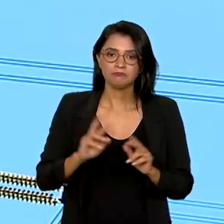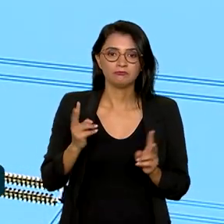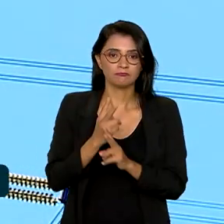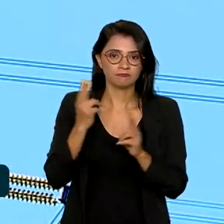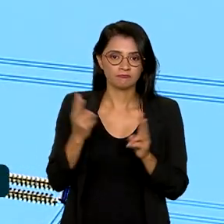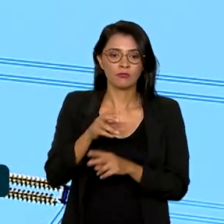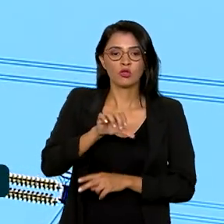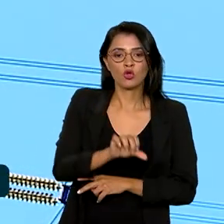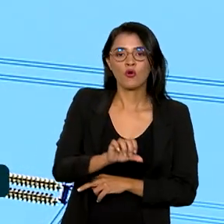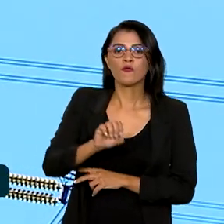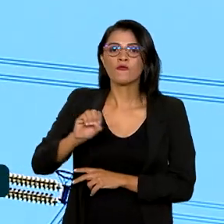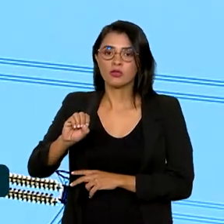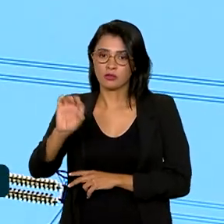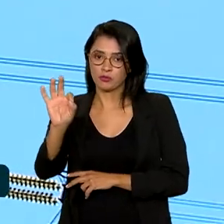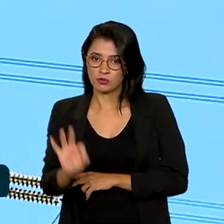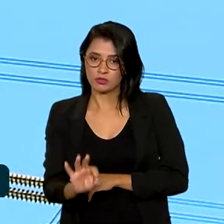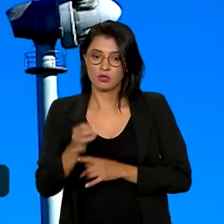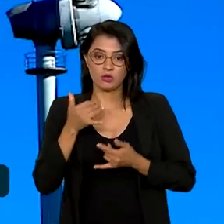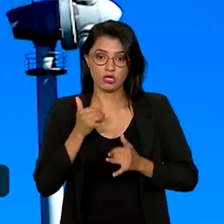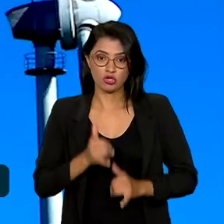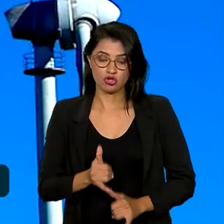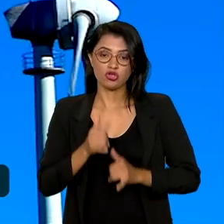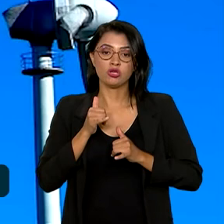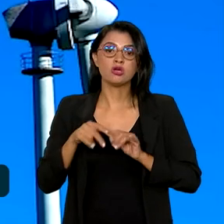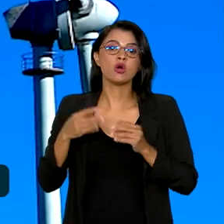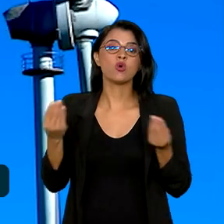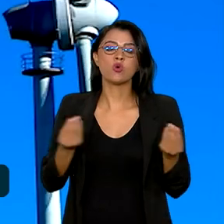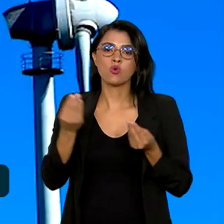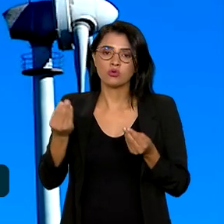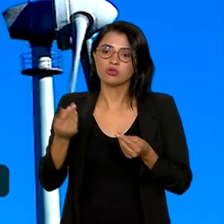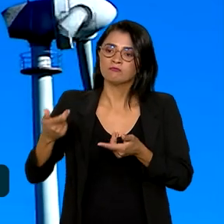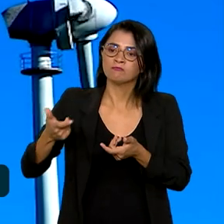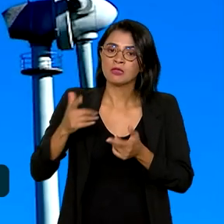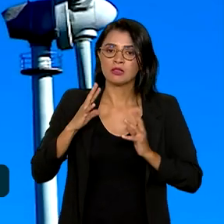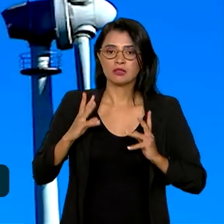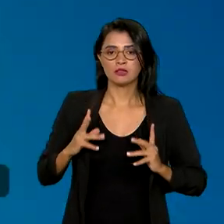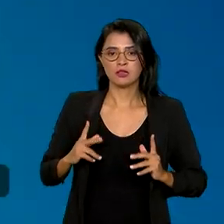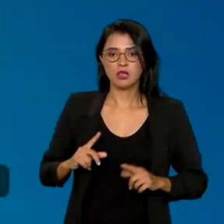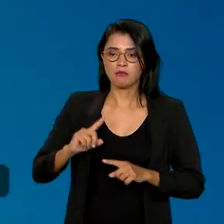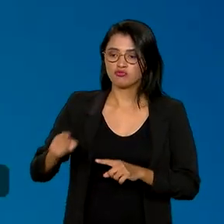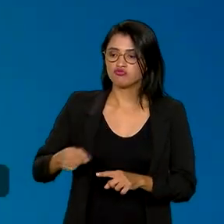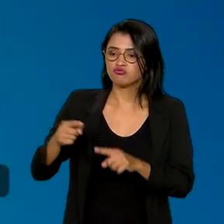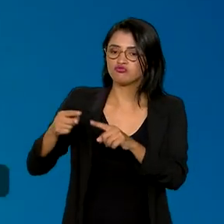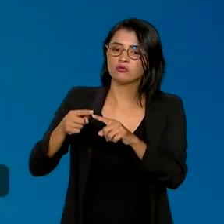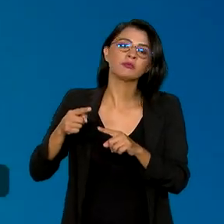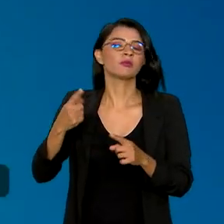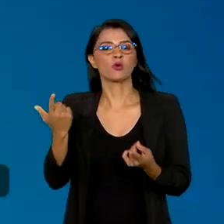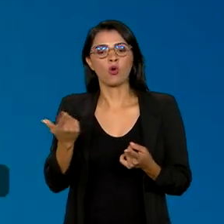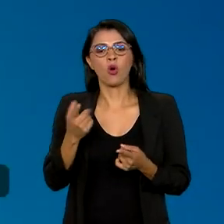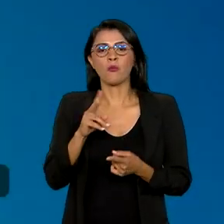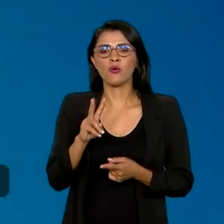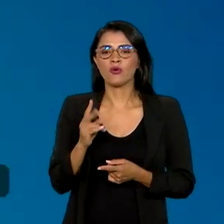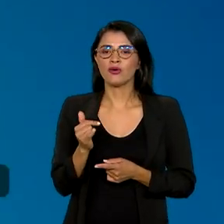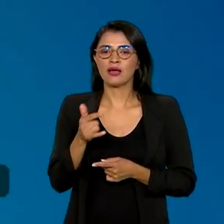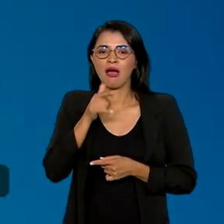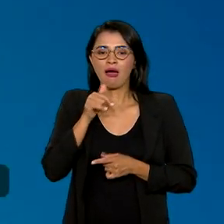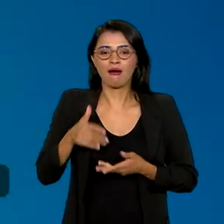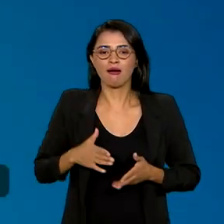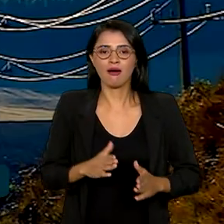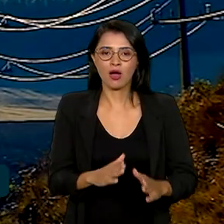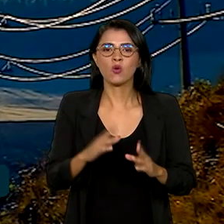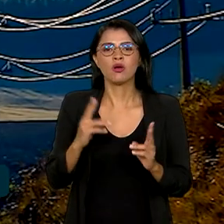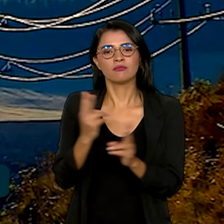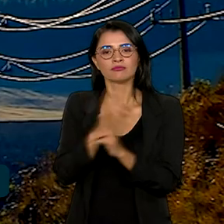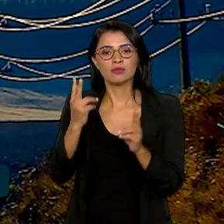da energia elétrica brasileira vem de fontes limpas e renováveis, como hidráulica, eólica e